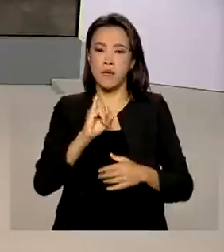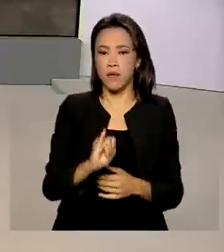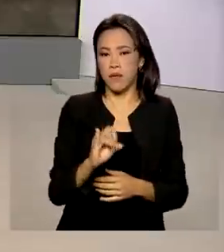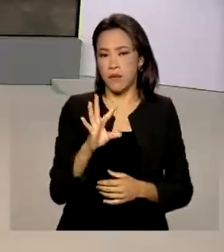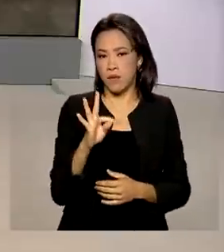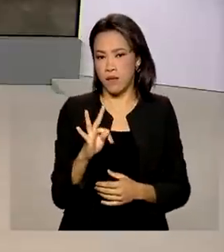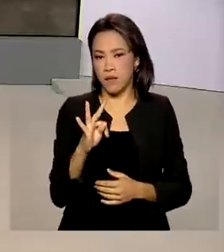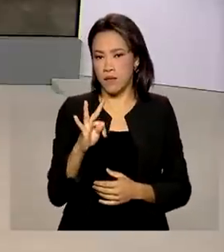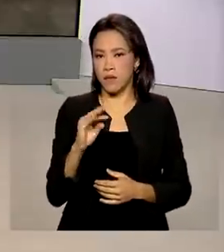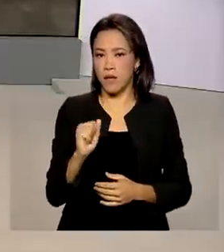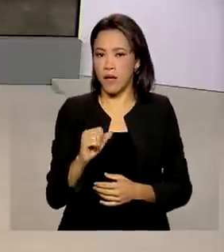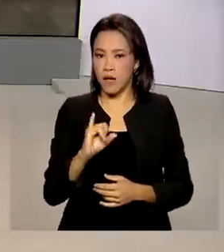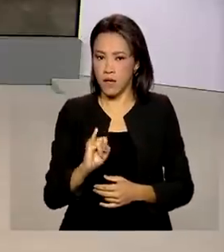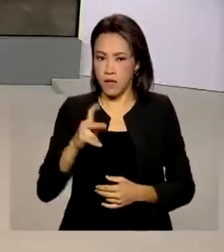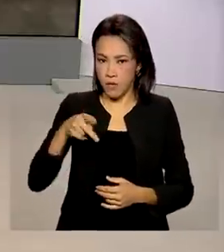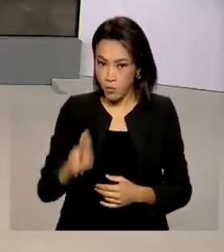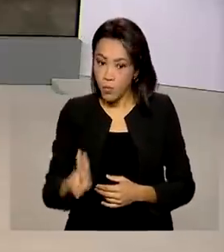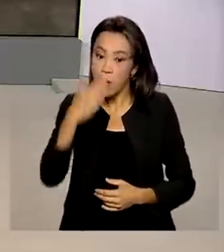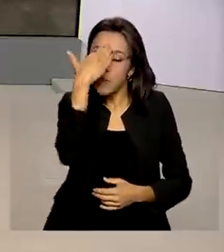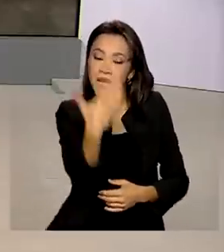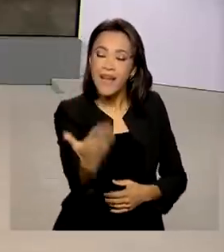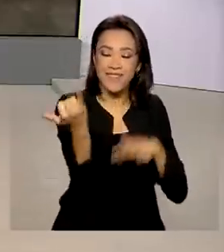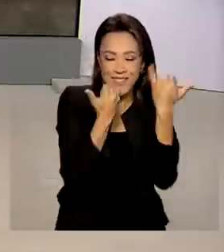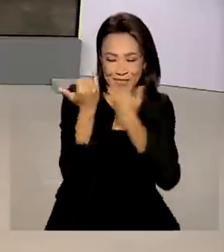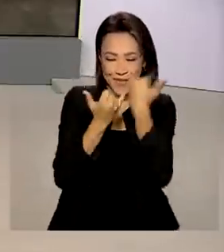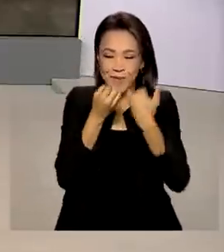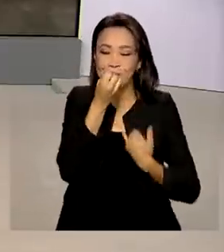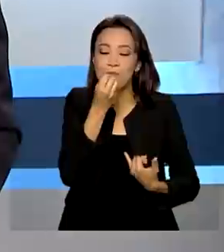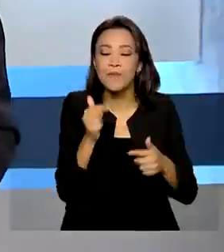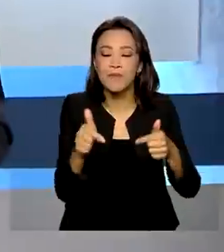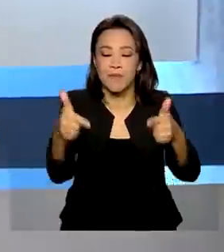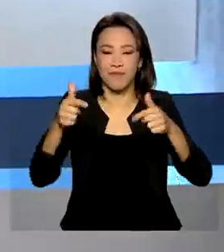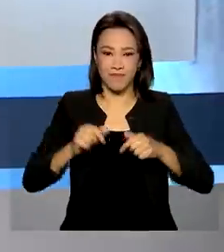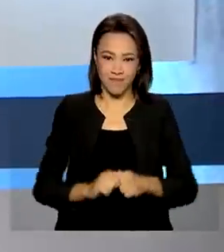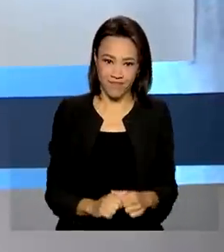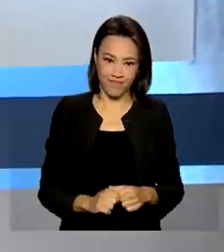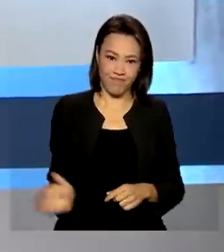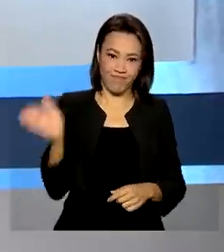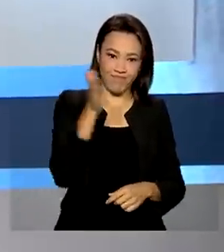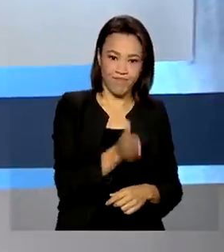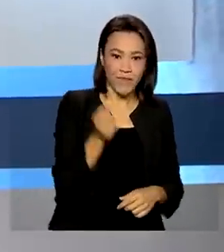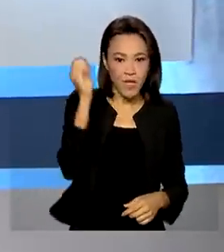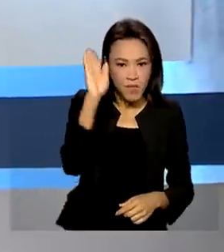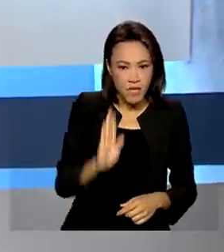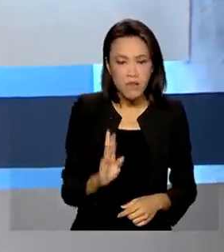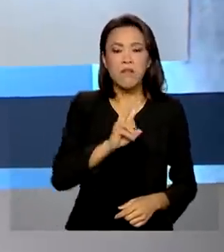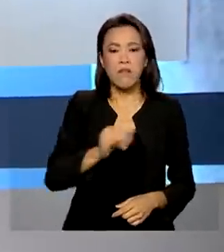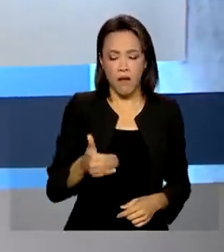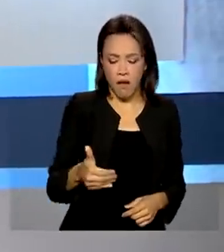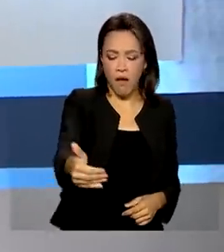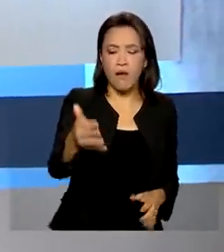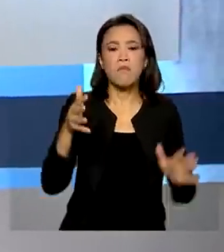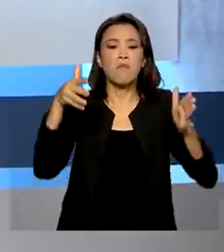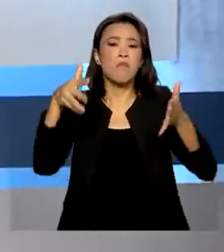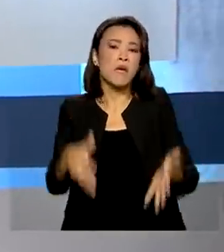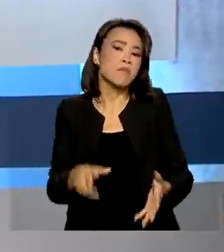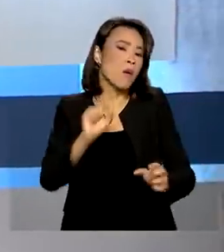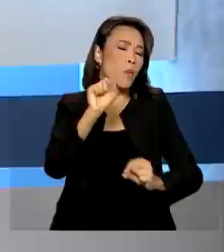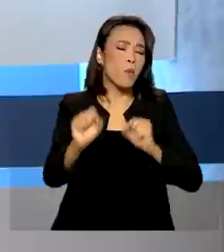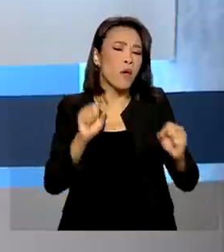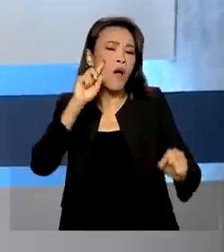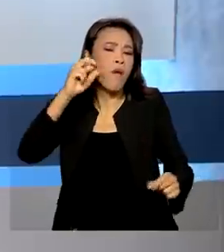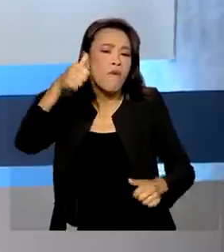Está ótimo, Paulo. Obrigado pelas informações. Um bom trabalho aí. E o Brasil vai participar, no ano que vem, de uma avaliação